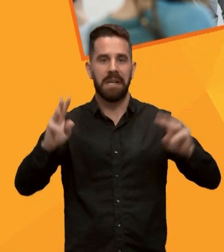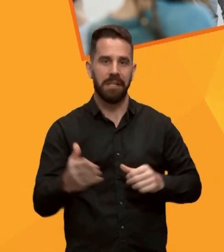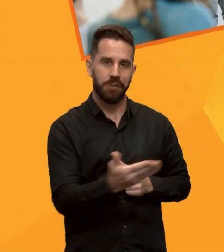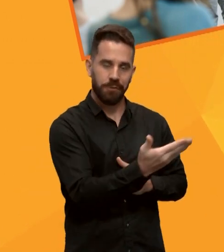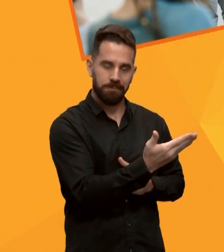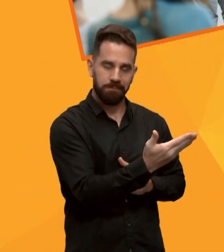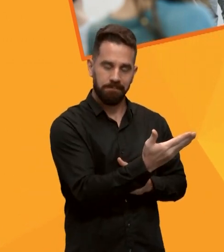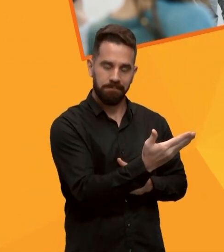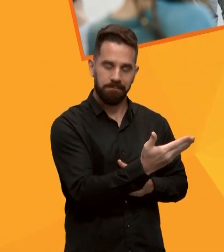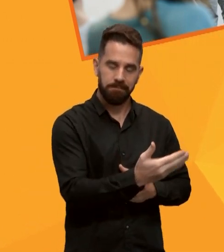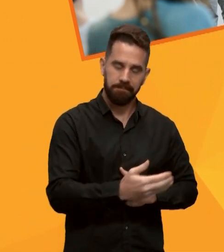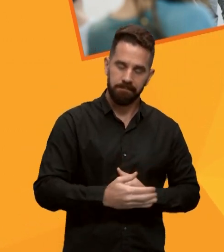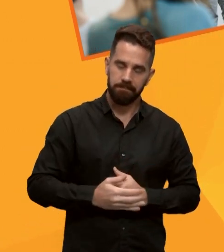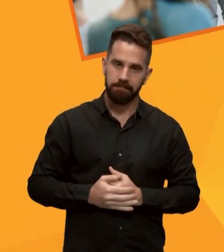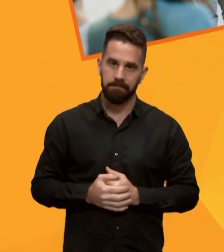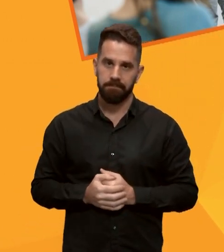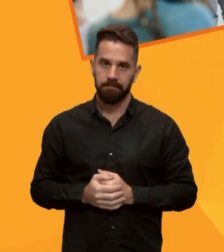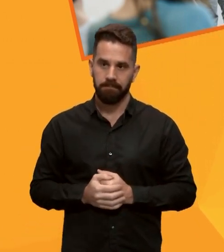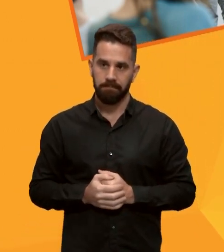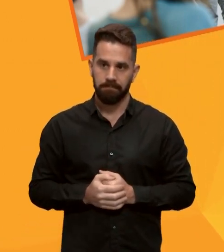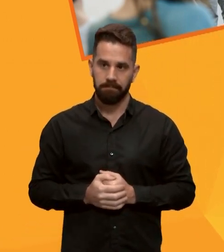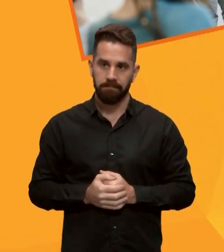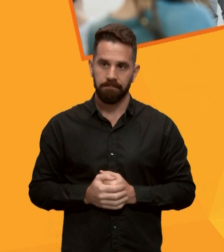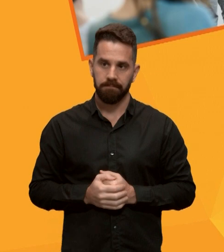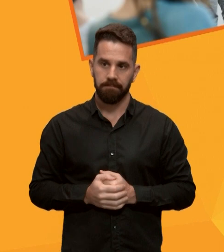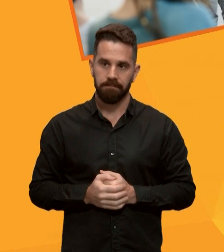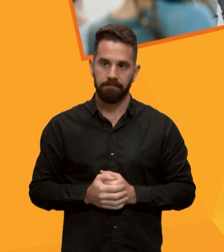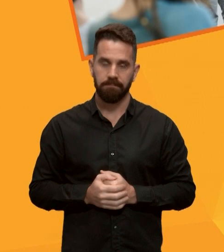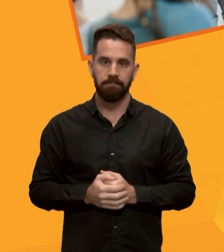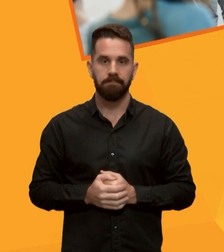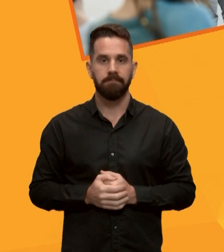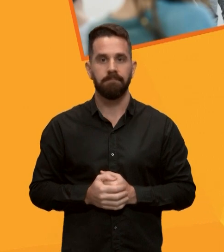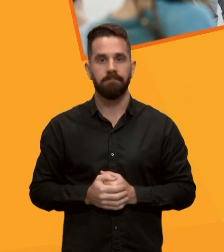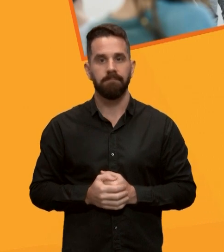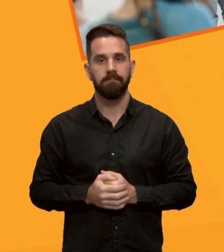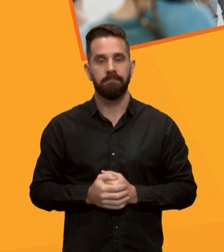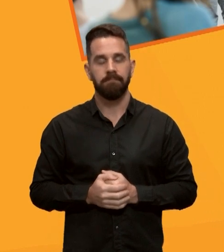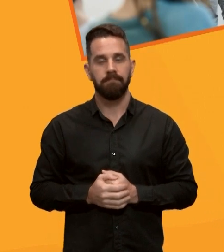.fe.ufg.br